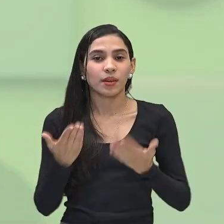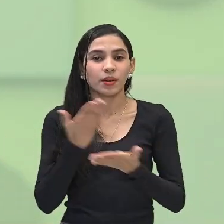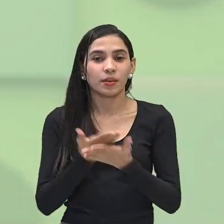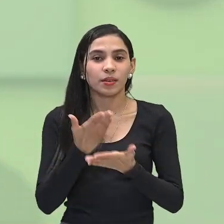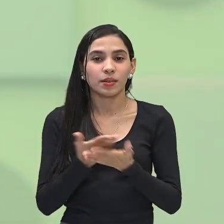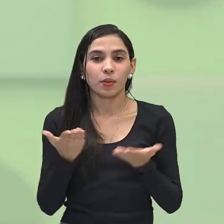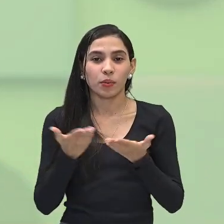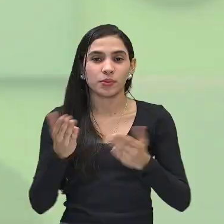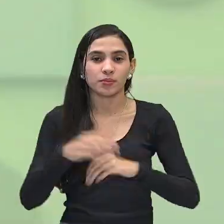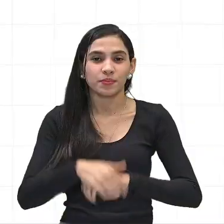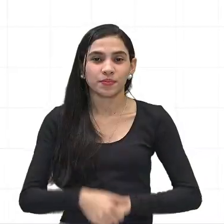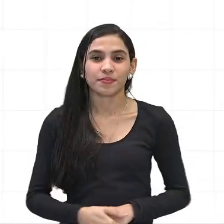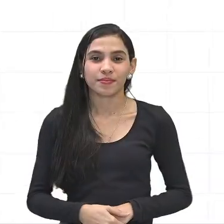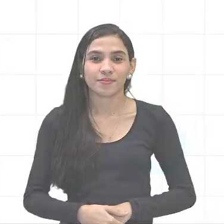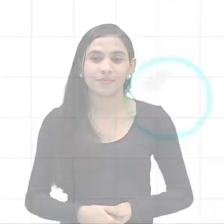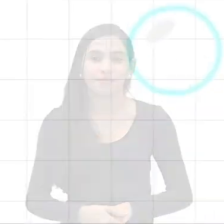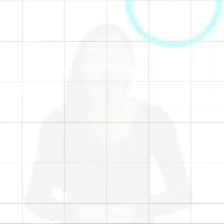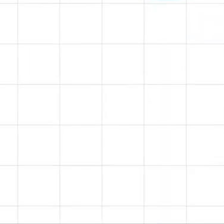assunto hoje.